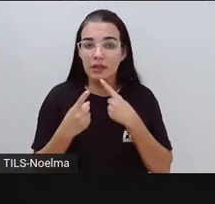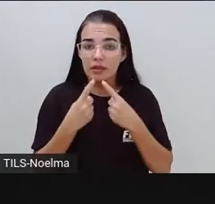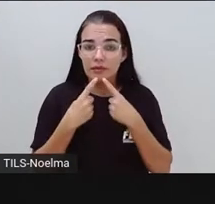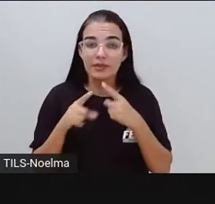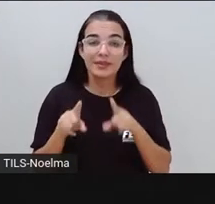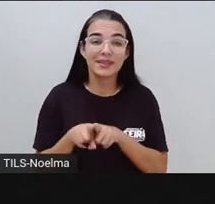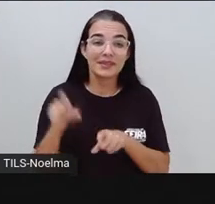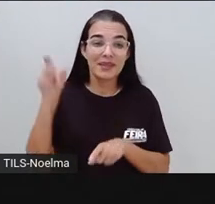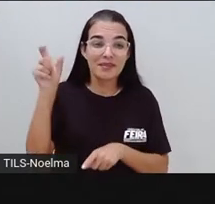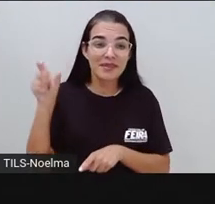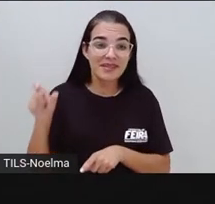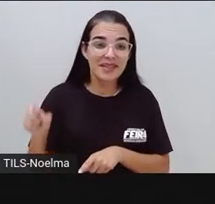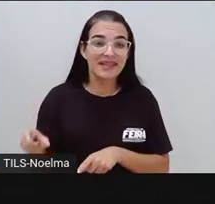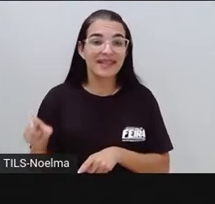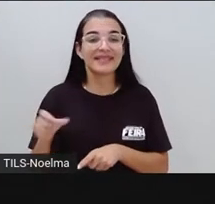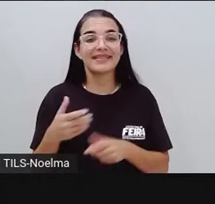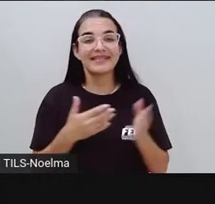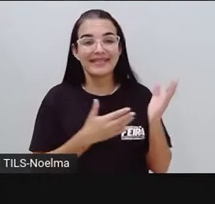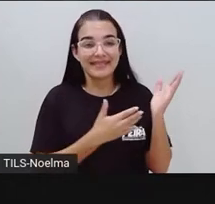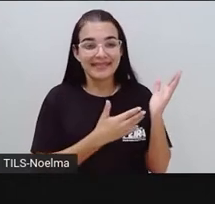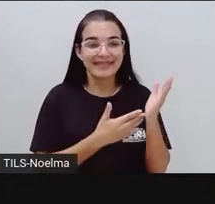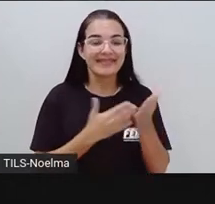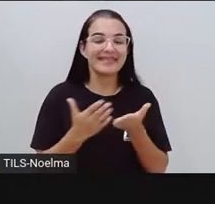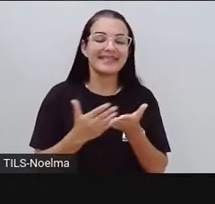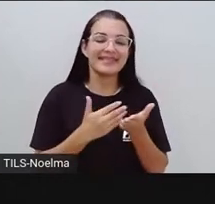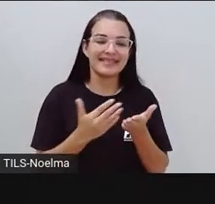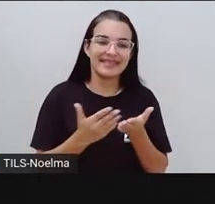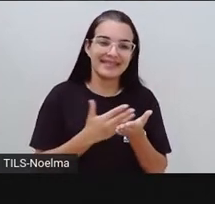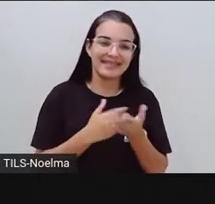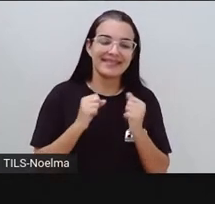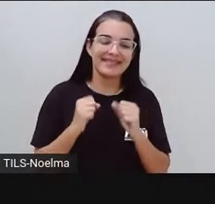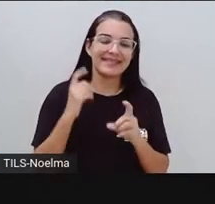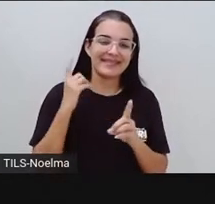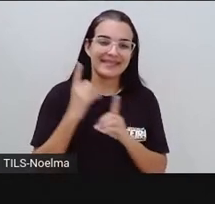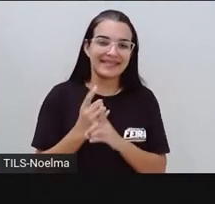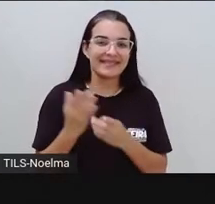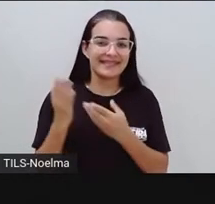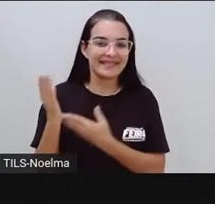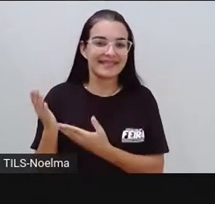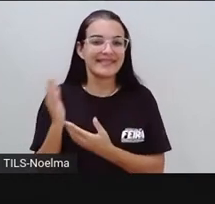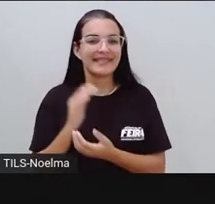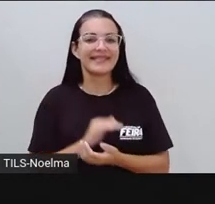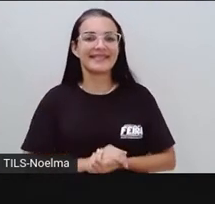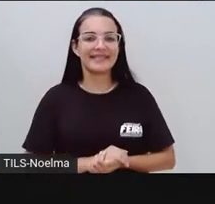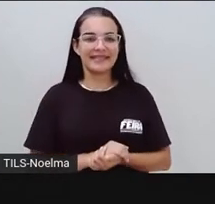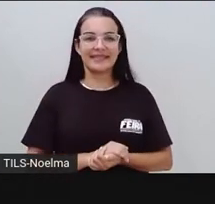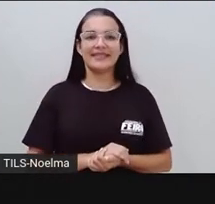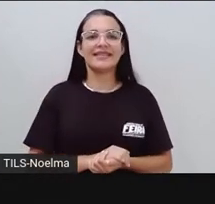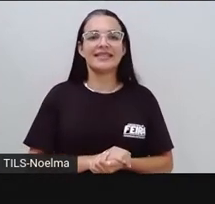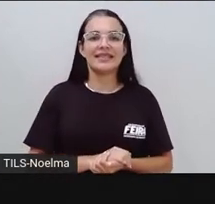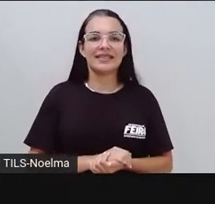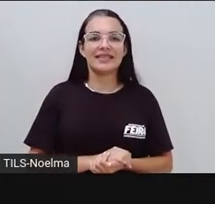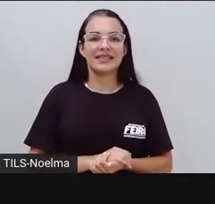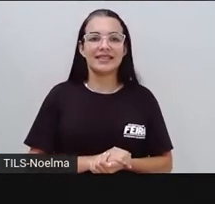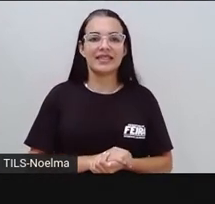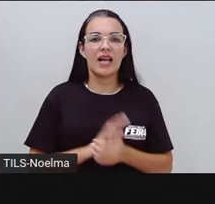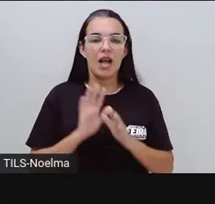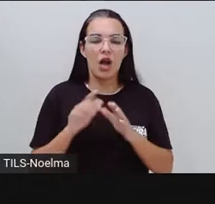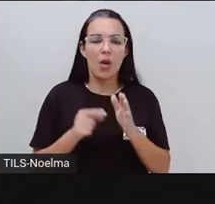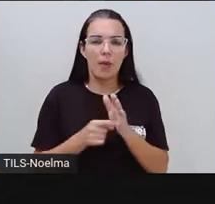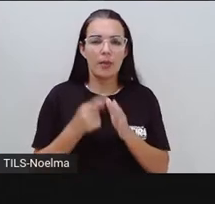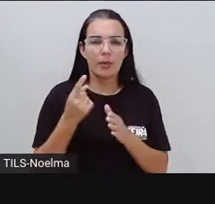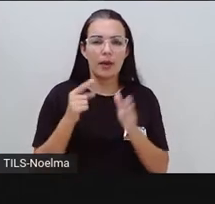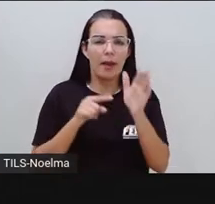personagens do sítio do Pica-Pau Amarelo, pode ser encontrada. Então, vamos lá? Aparece no primeiro